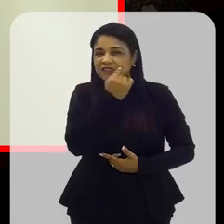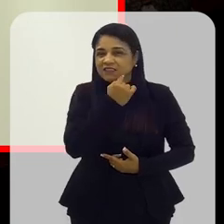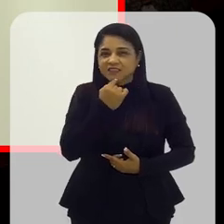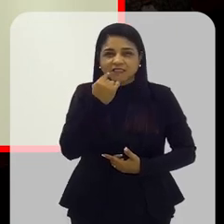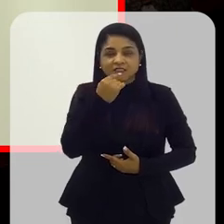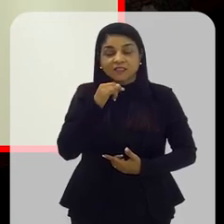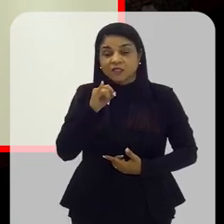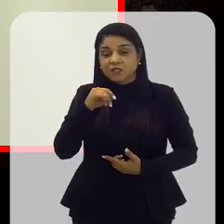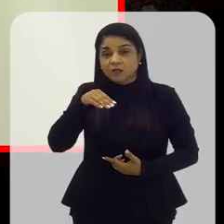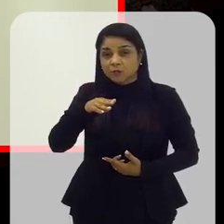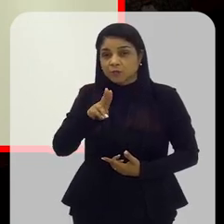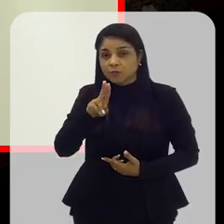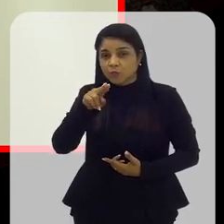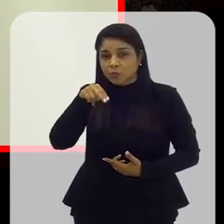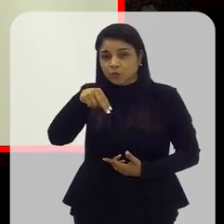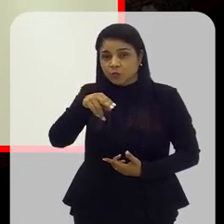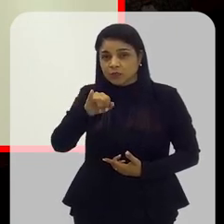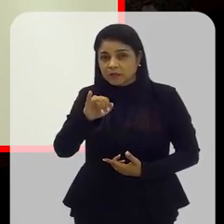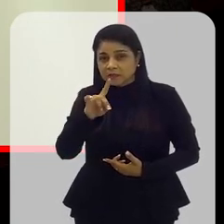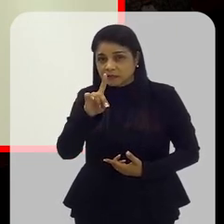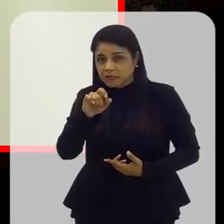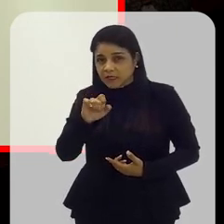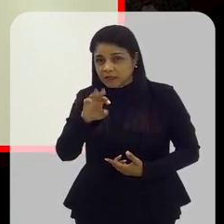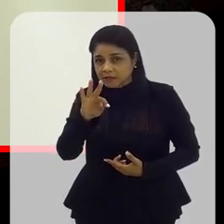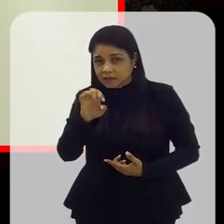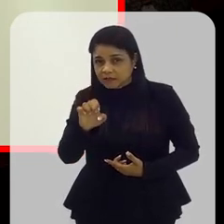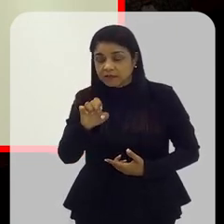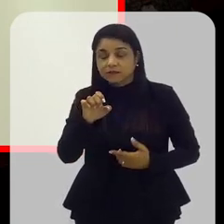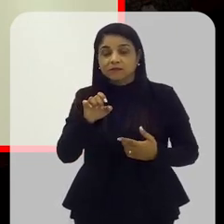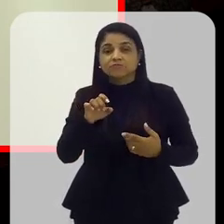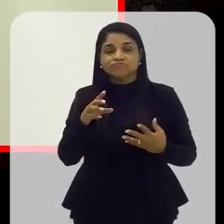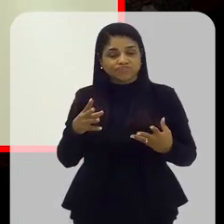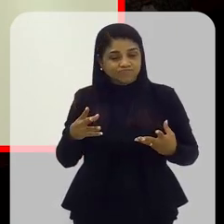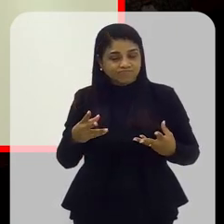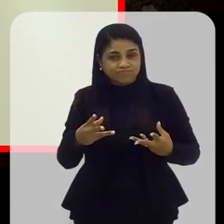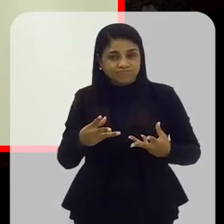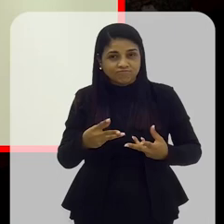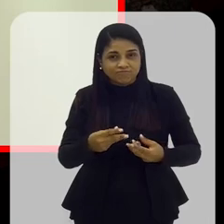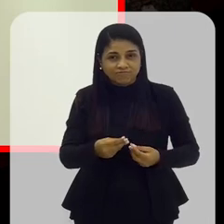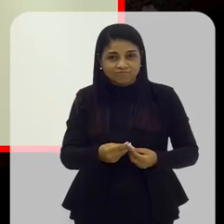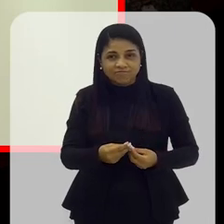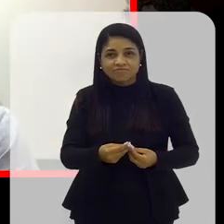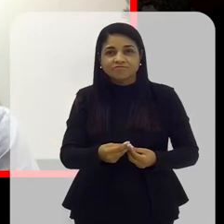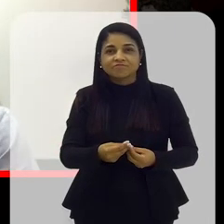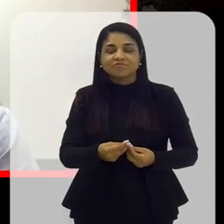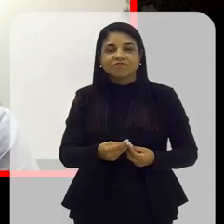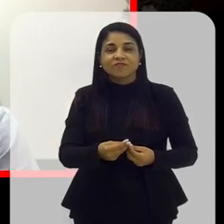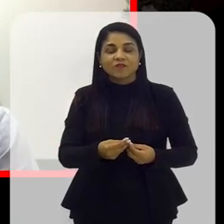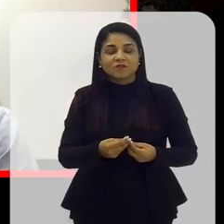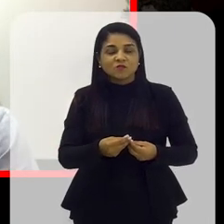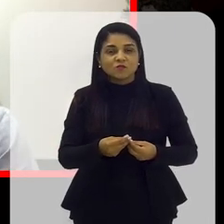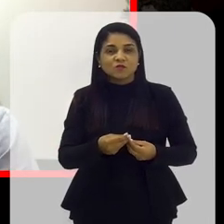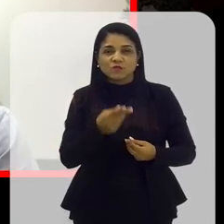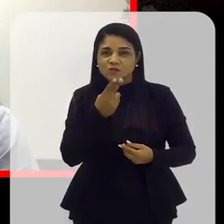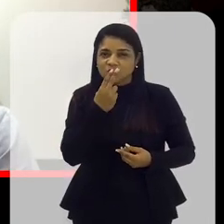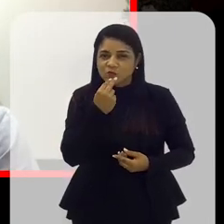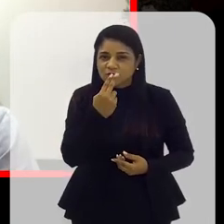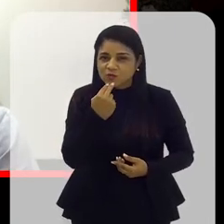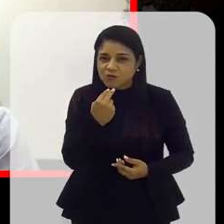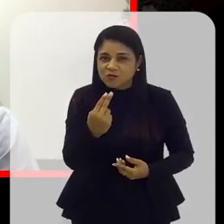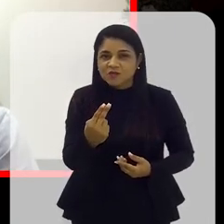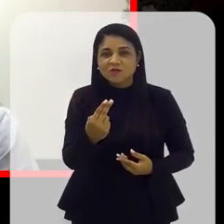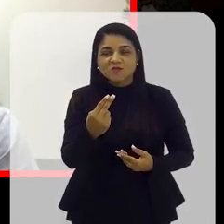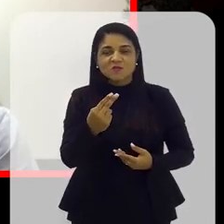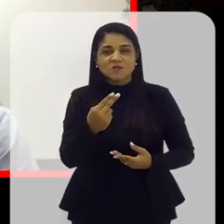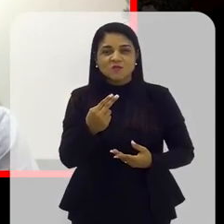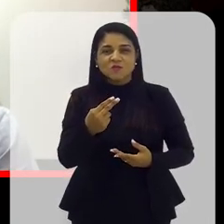formação dessa imunidade, na formação de uma adequada, de um adequado quadro nutricional, de